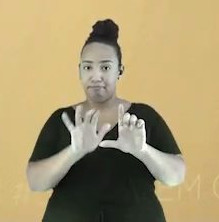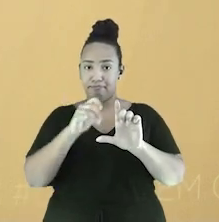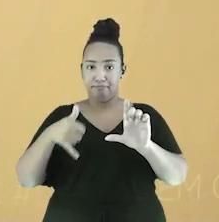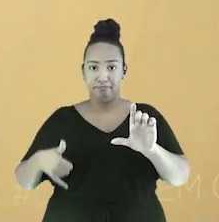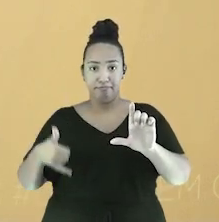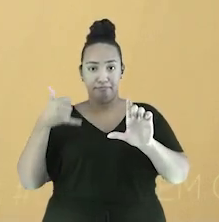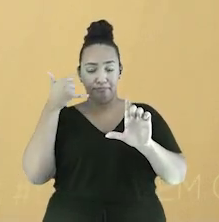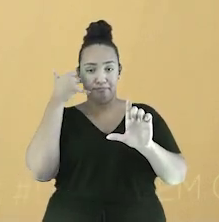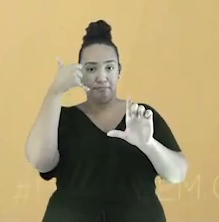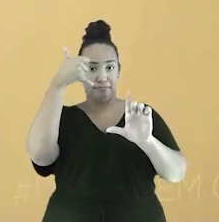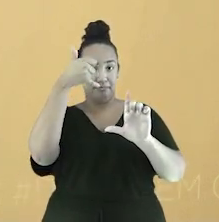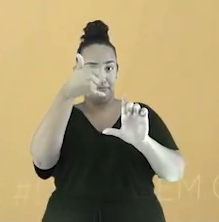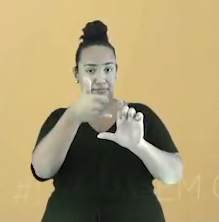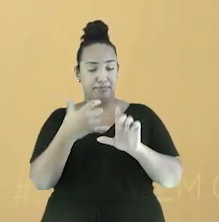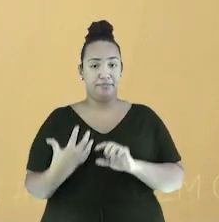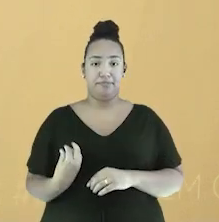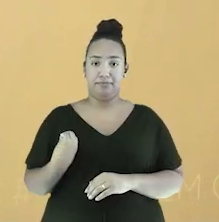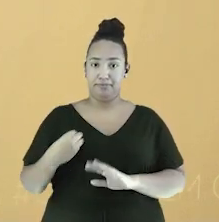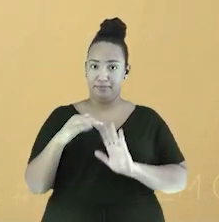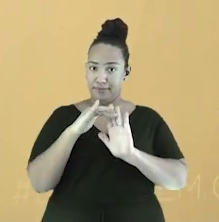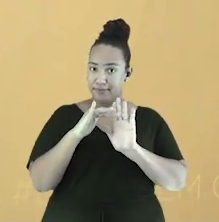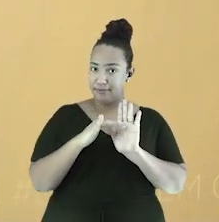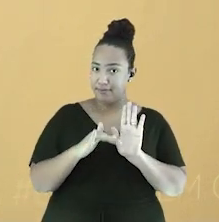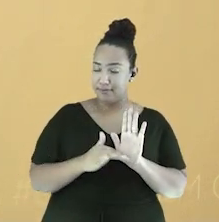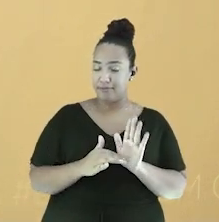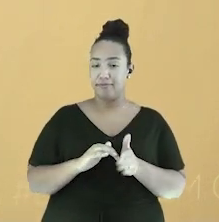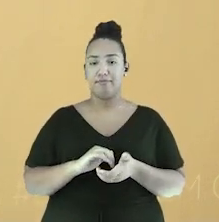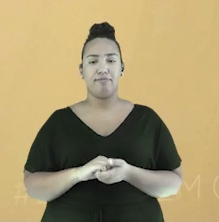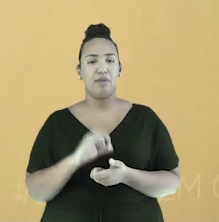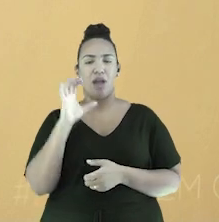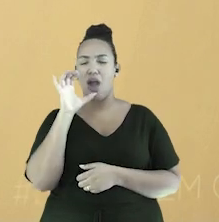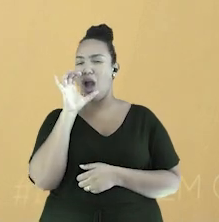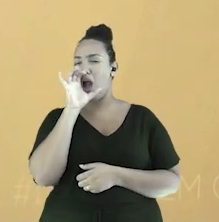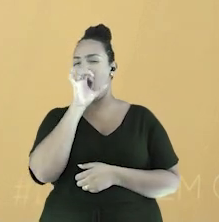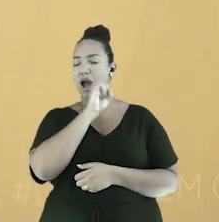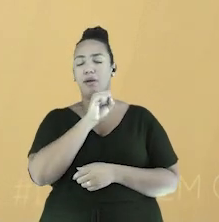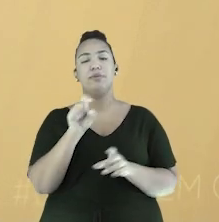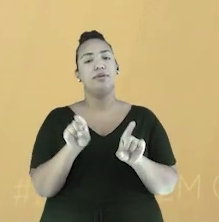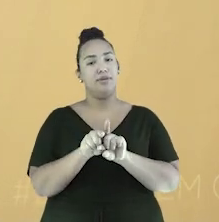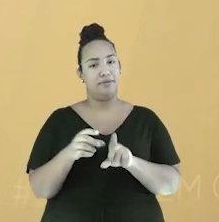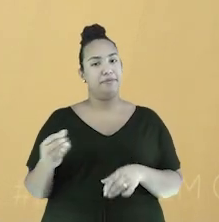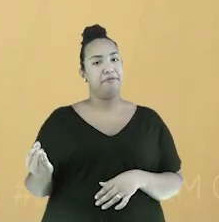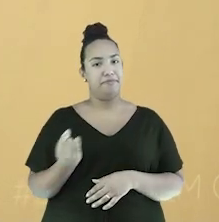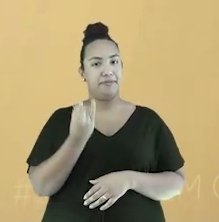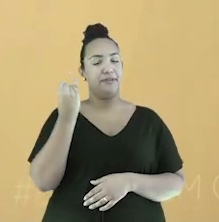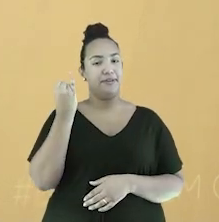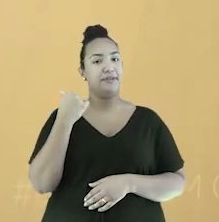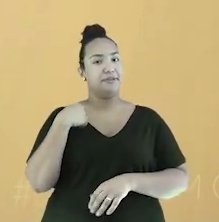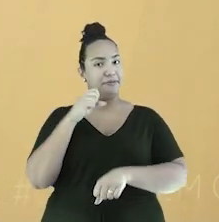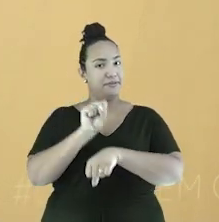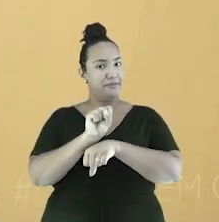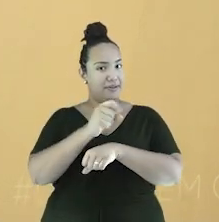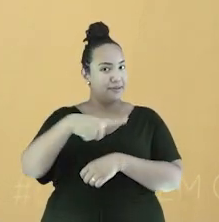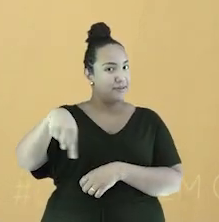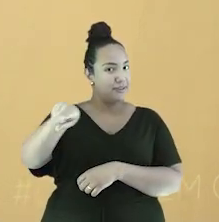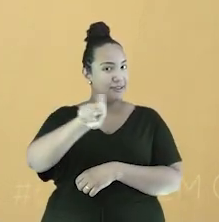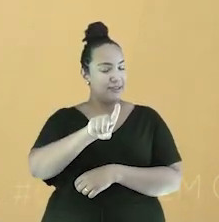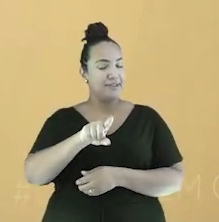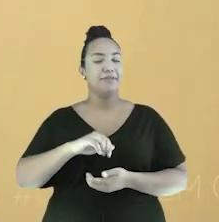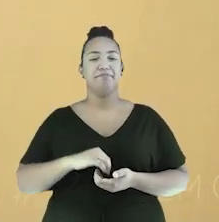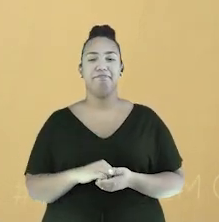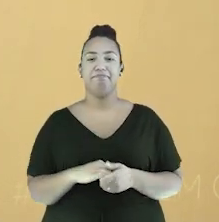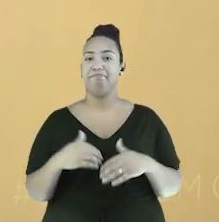Code que vai ficar aqui na sua tela e assine a lista. Você gasta menos de dois minutos e é muito importante para nós. Eu conto com vocês.